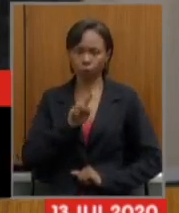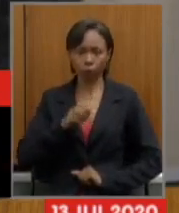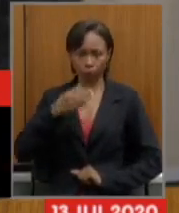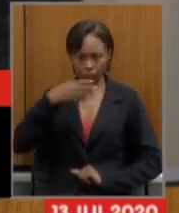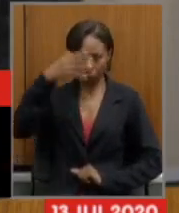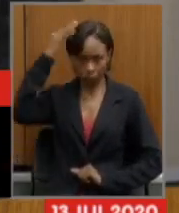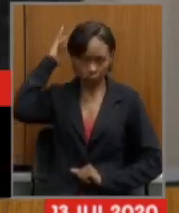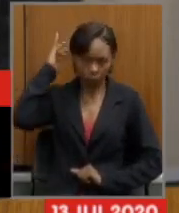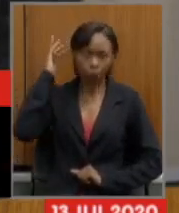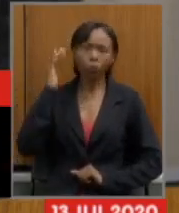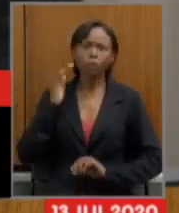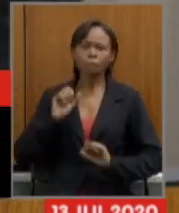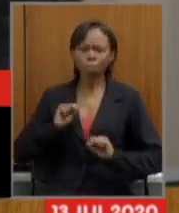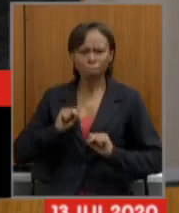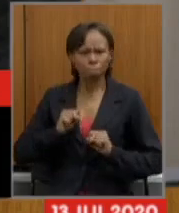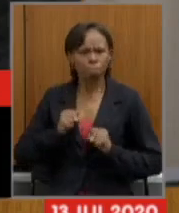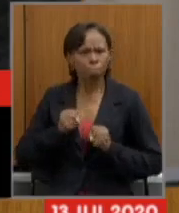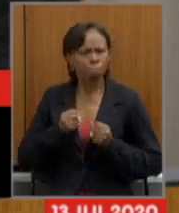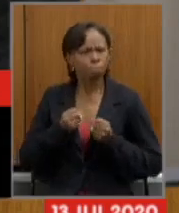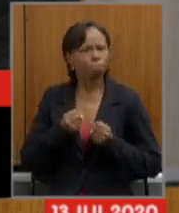haja visto que